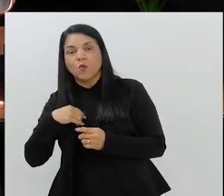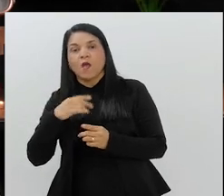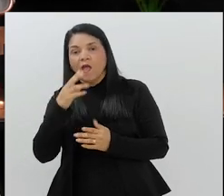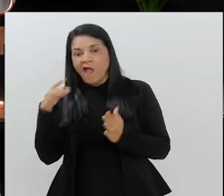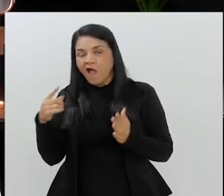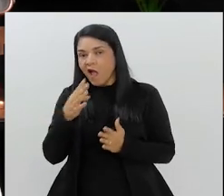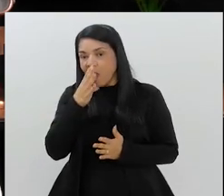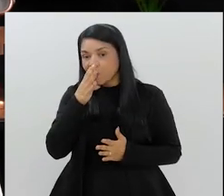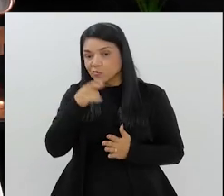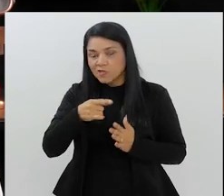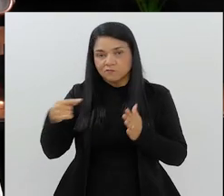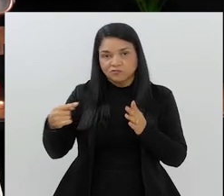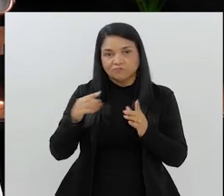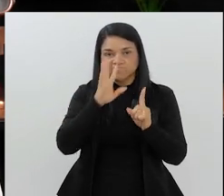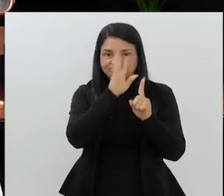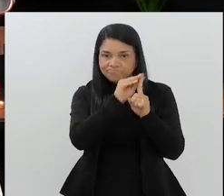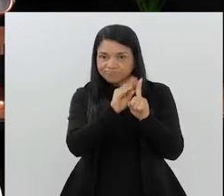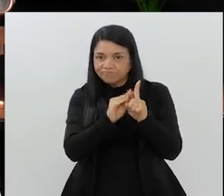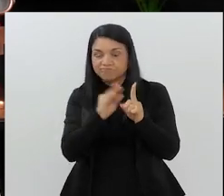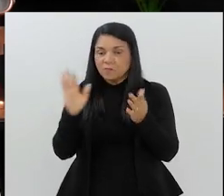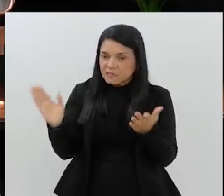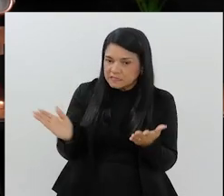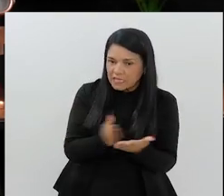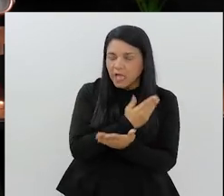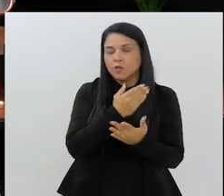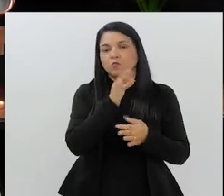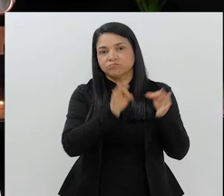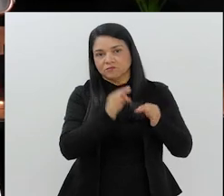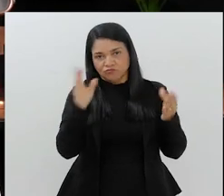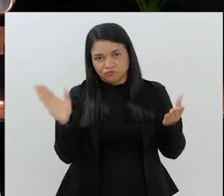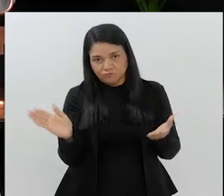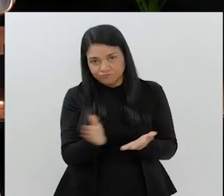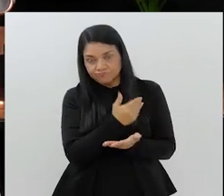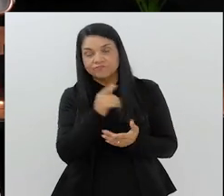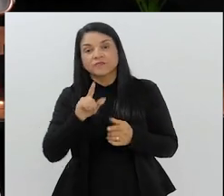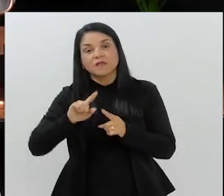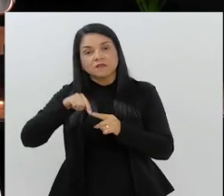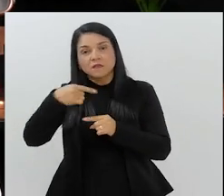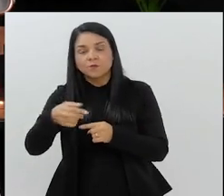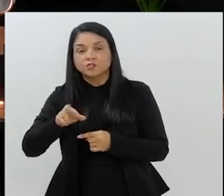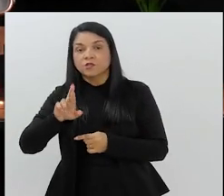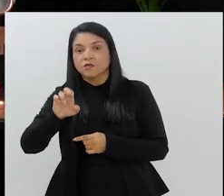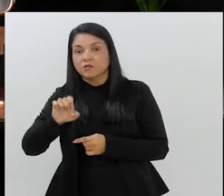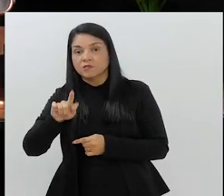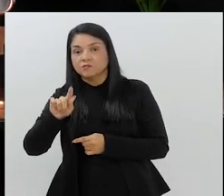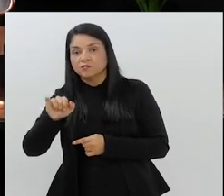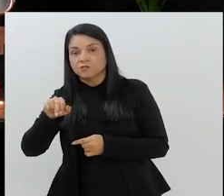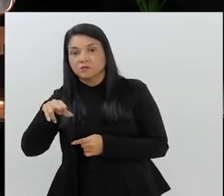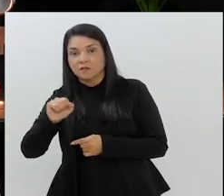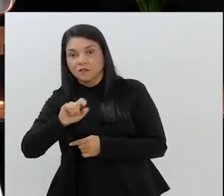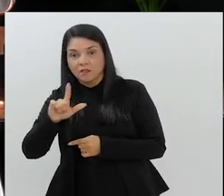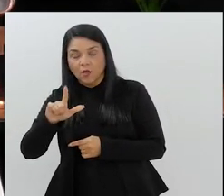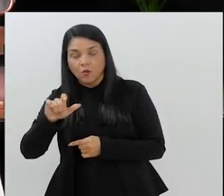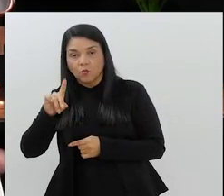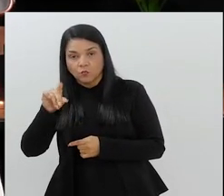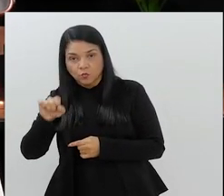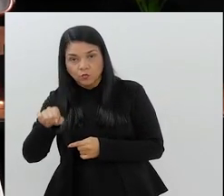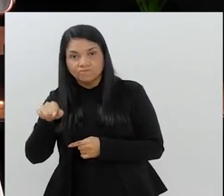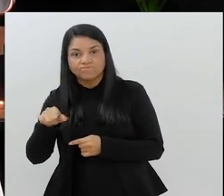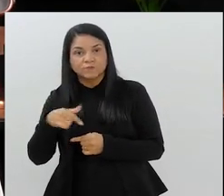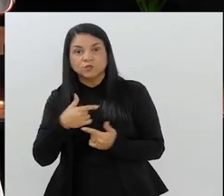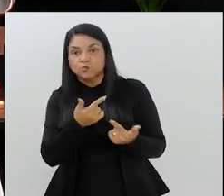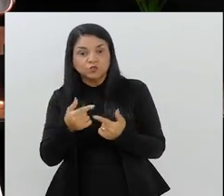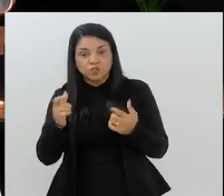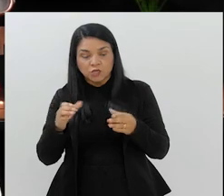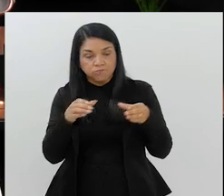Caboclo, acusado de assédio sexual, também caiu fora por decisão judicial. Aí veio o Edinaldo Rodrigues. Sem oposição.